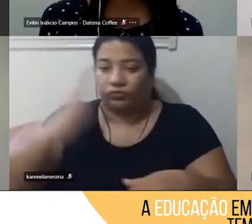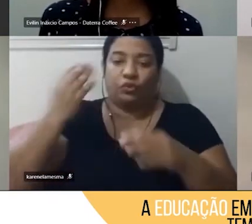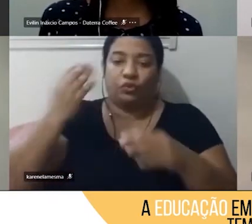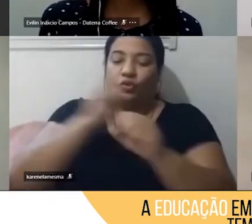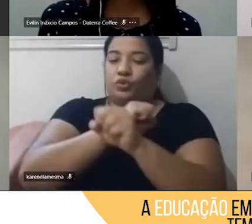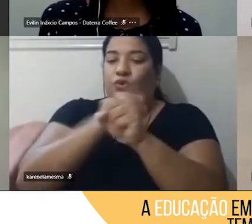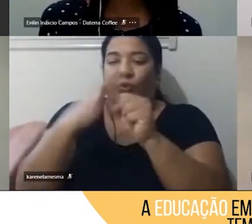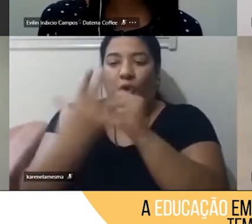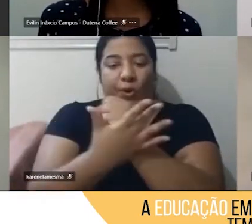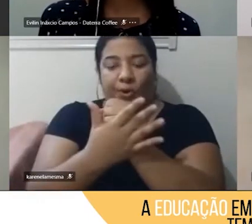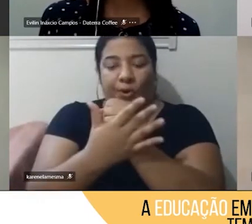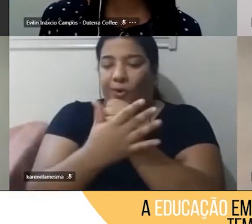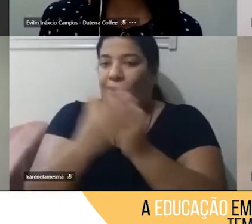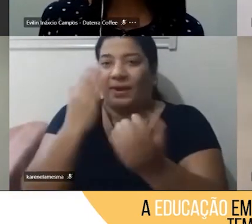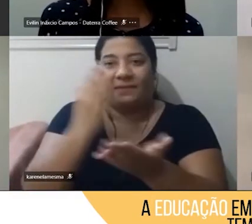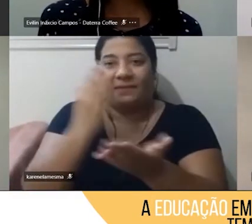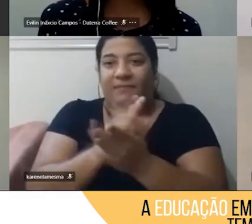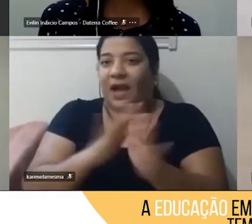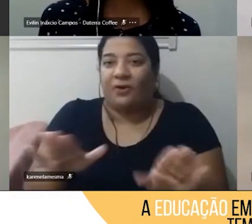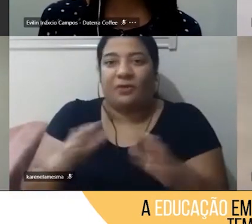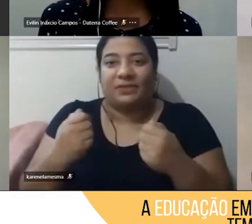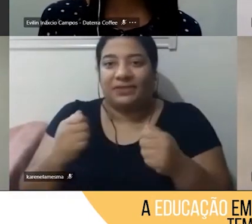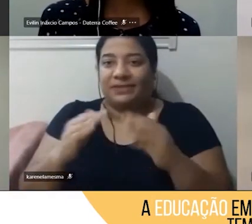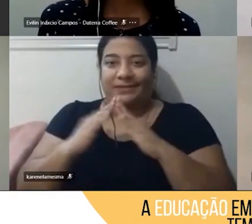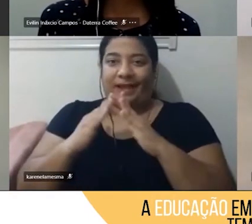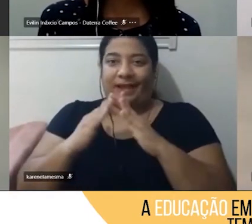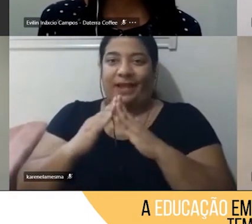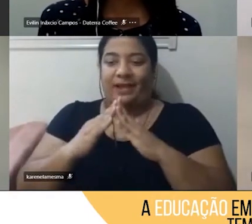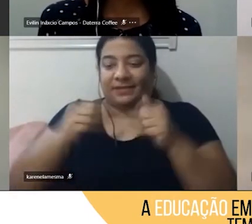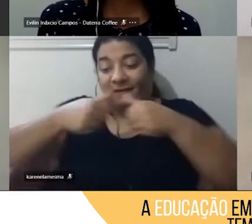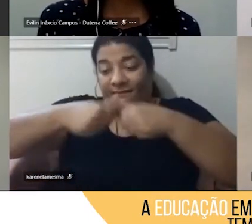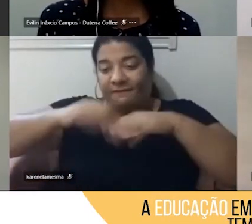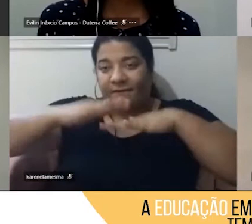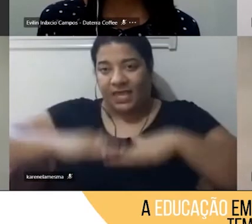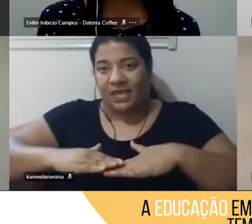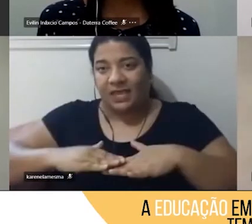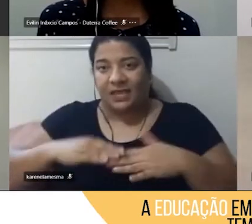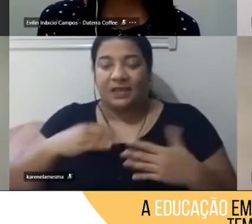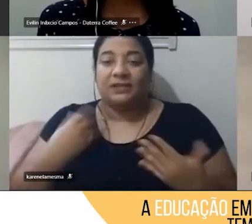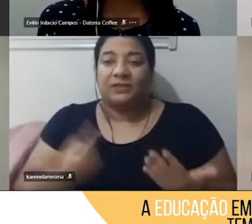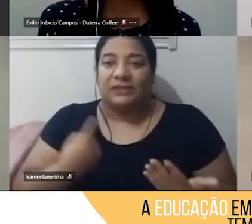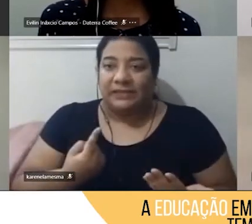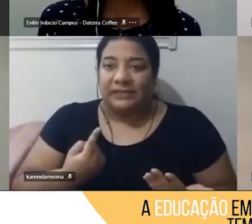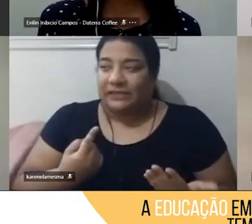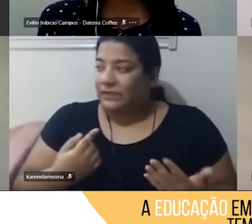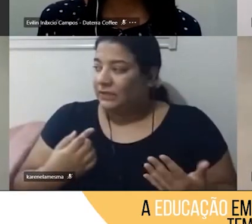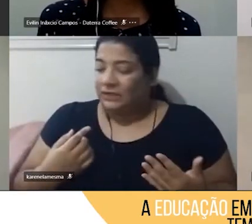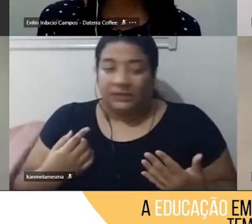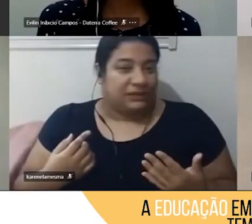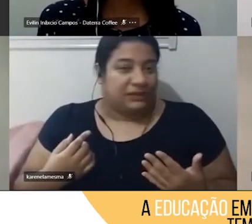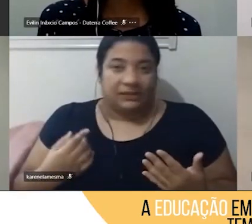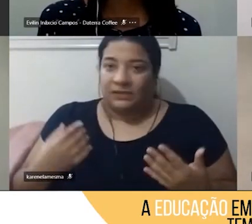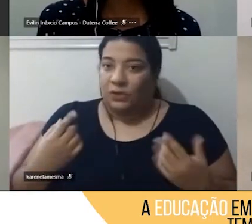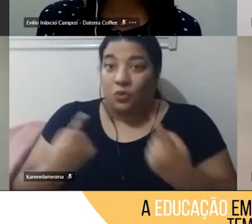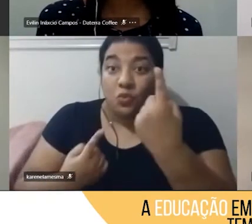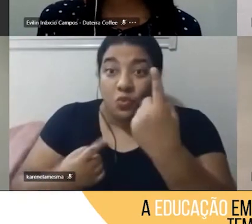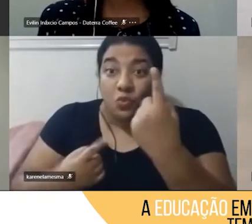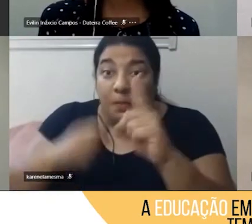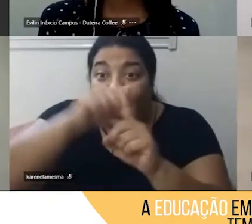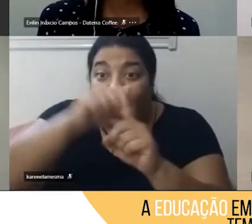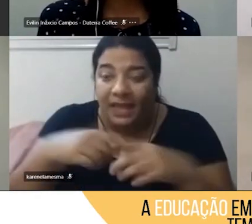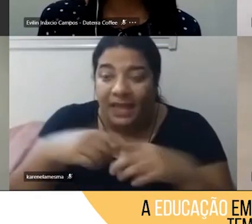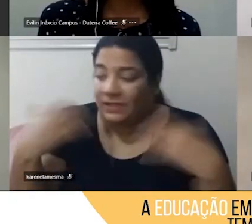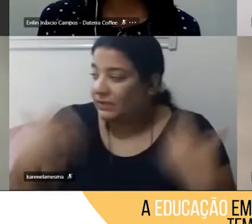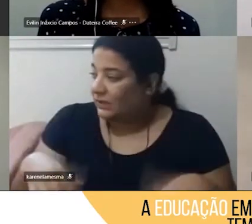de seleção com as escolas, e aí a gente olhou, nós ficamos um mês pensando no que ia fazer, mais ou